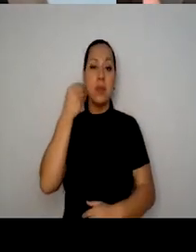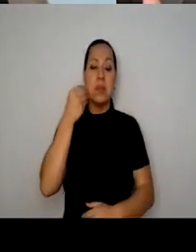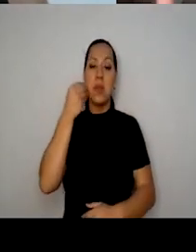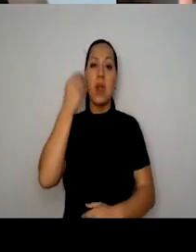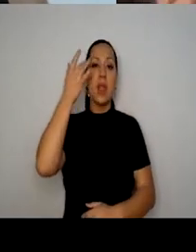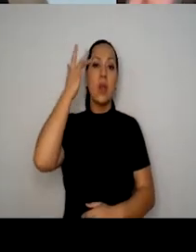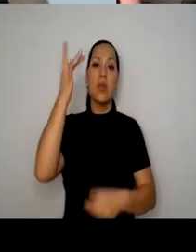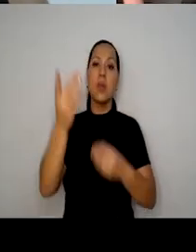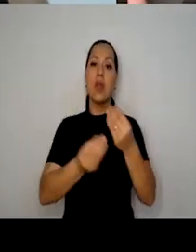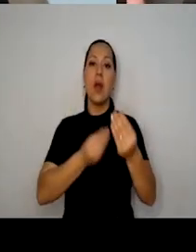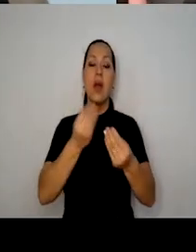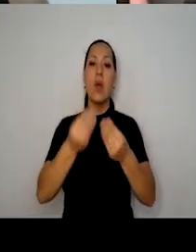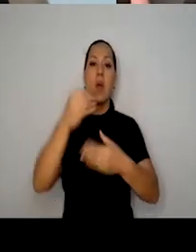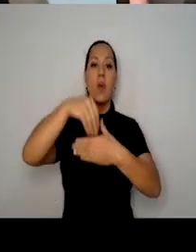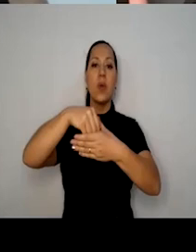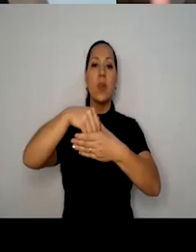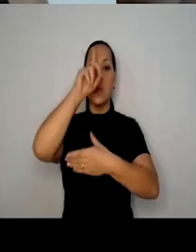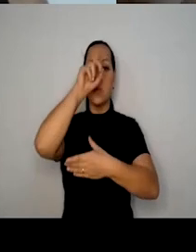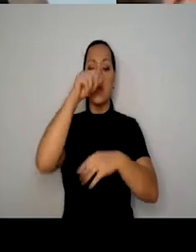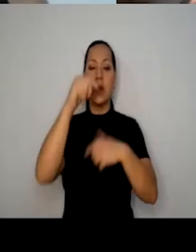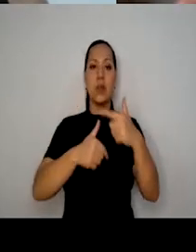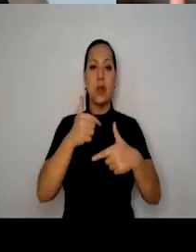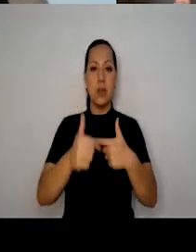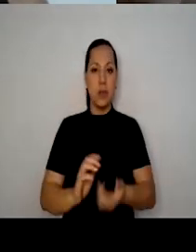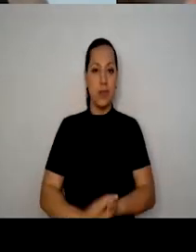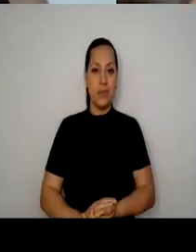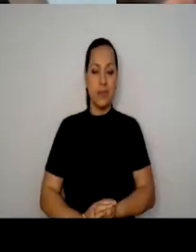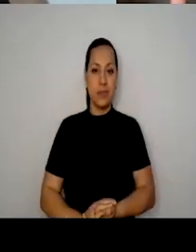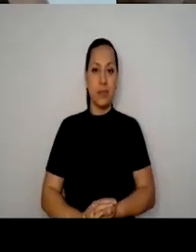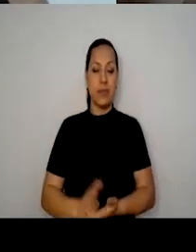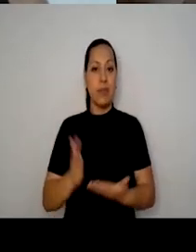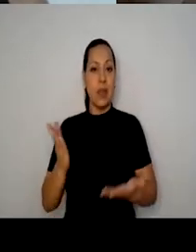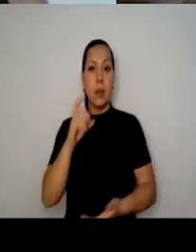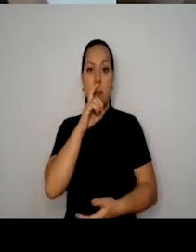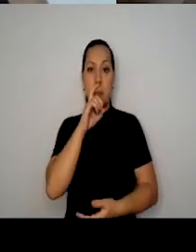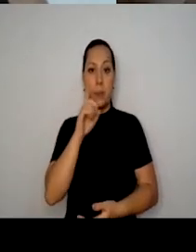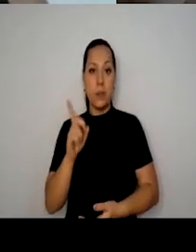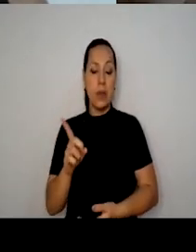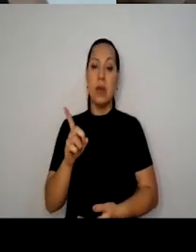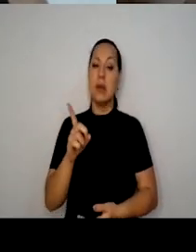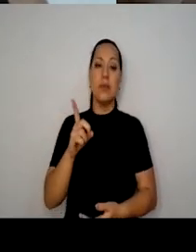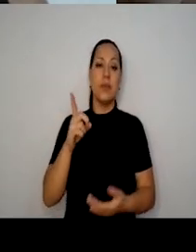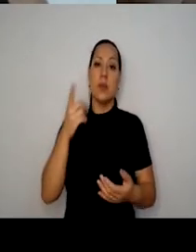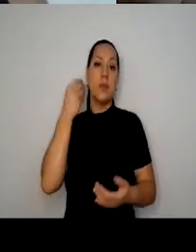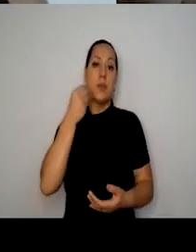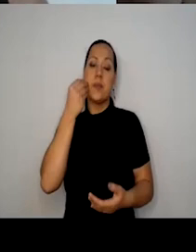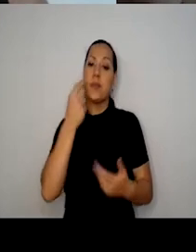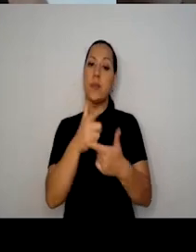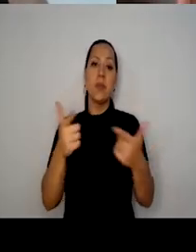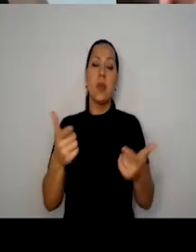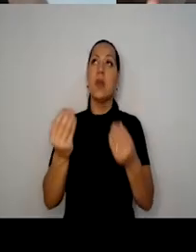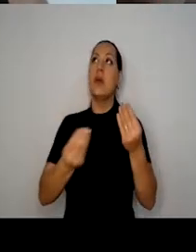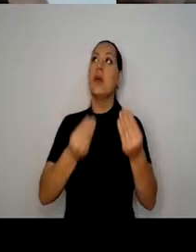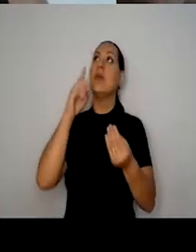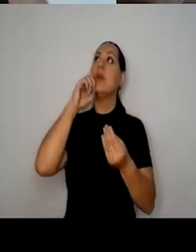trabalhar naquele espaço, ele não conseguiria trabalhar naquele espaço, sobretudo naquele dia,